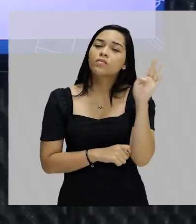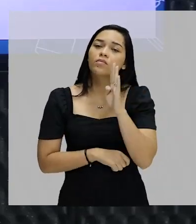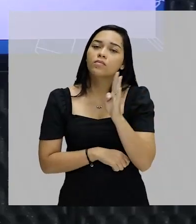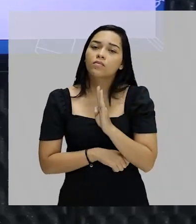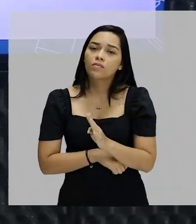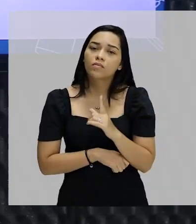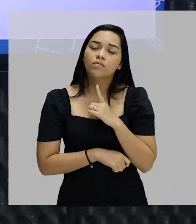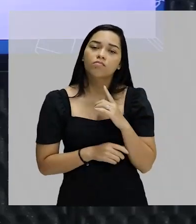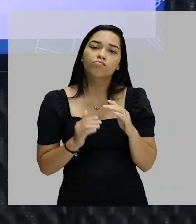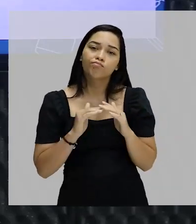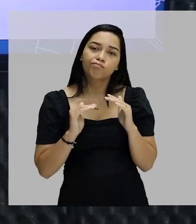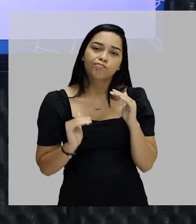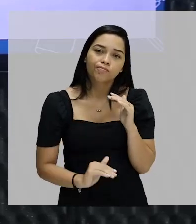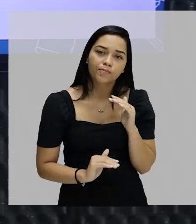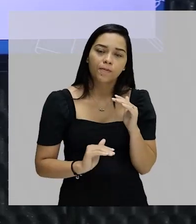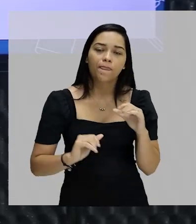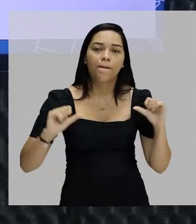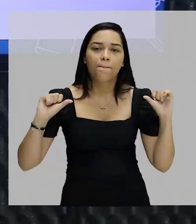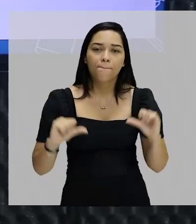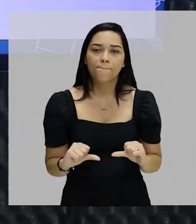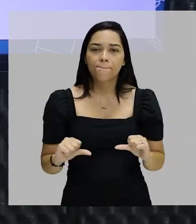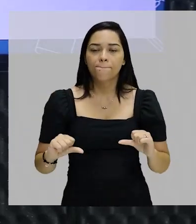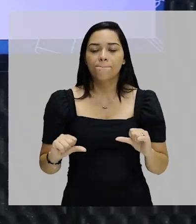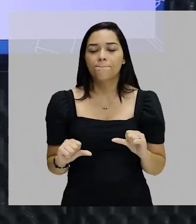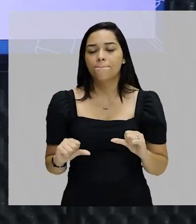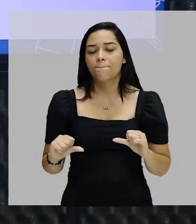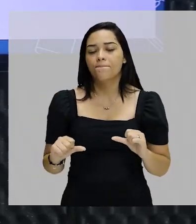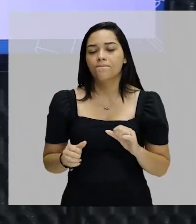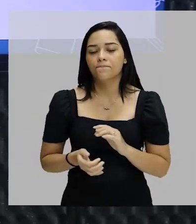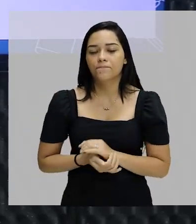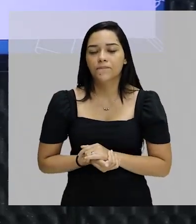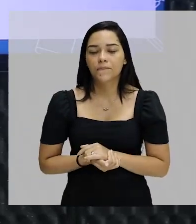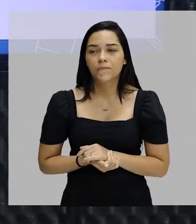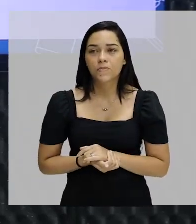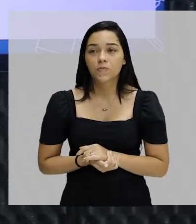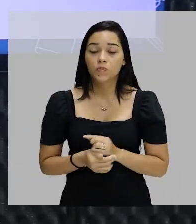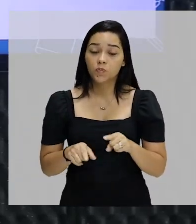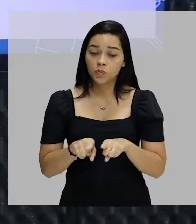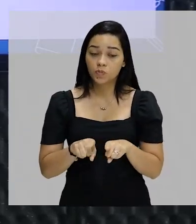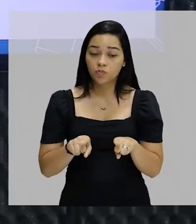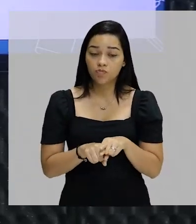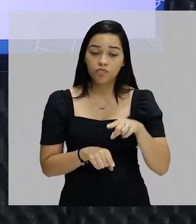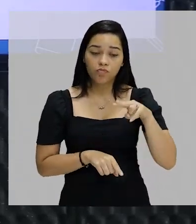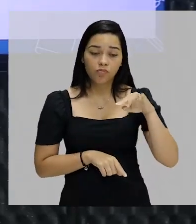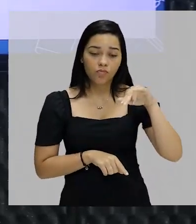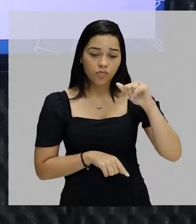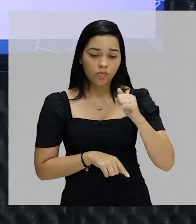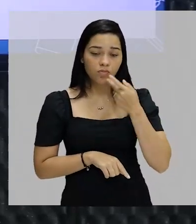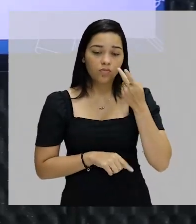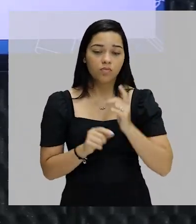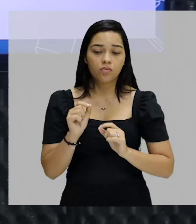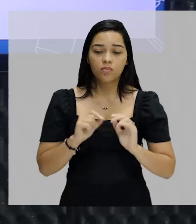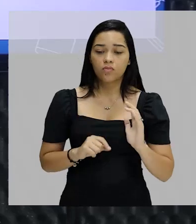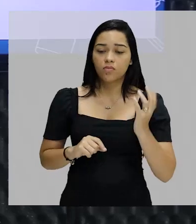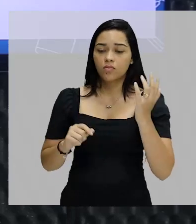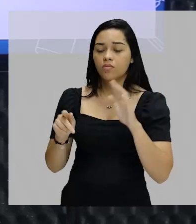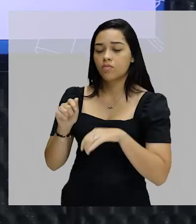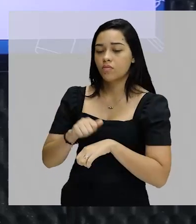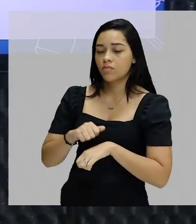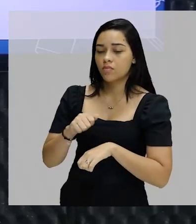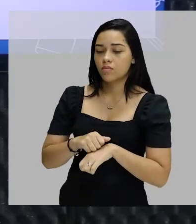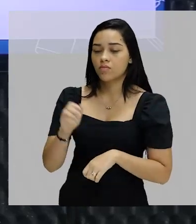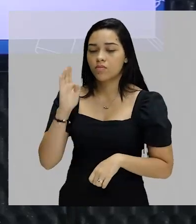ao subdesenvolvimento, à falência, ao fracasso econômico. Nina Rodrigues considerava que a situação de